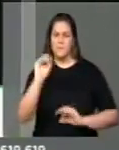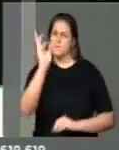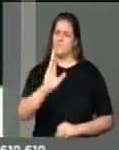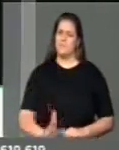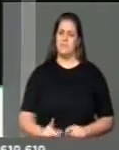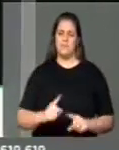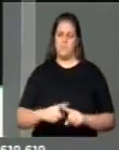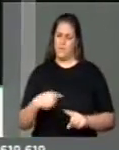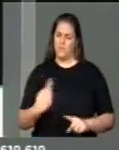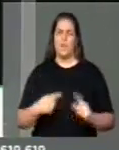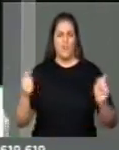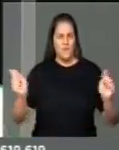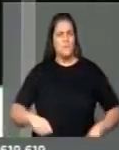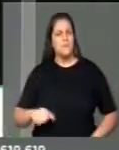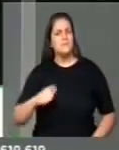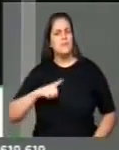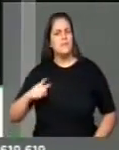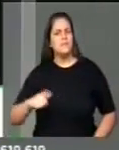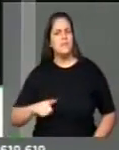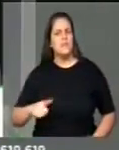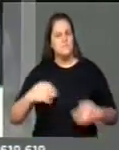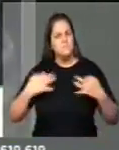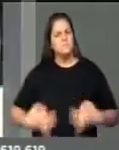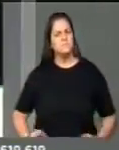somos honestos e queremos o melhor para o nosso povo. Muito obrigado. Obrigado.